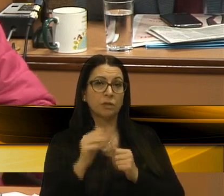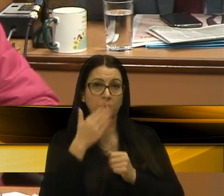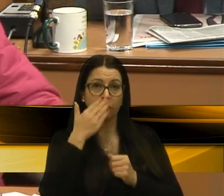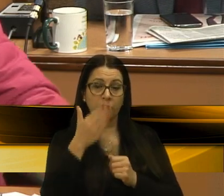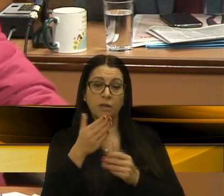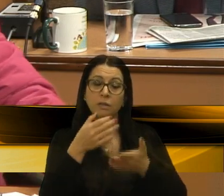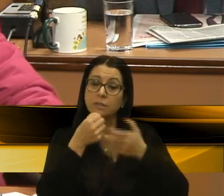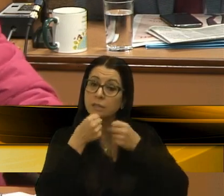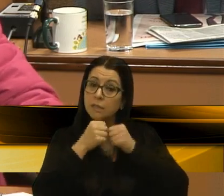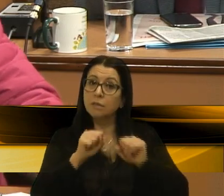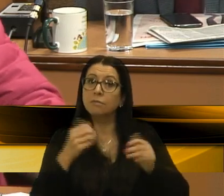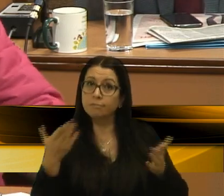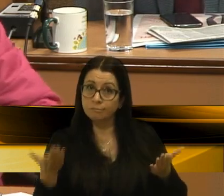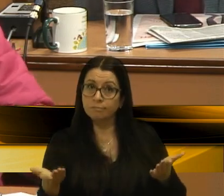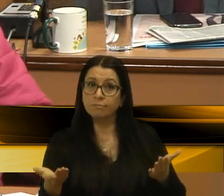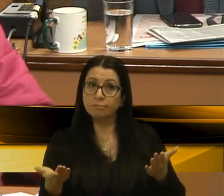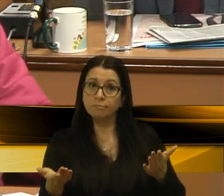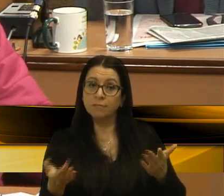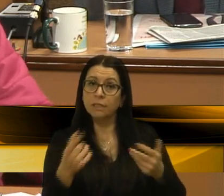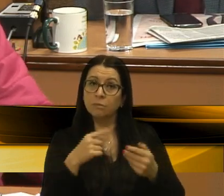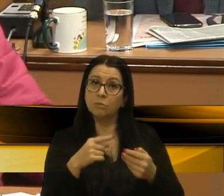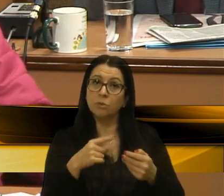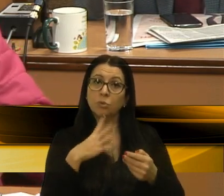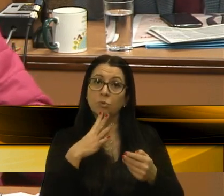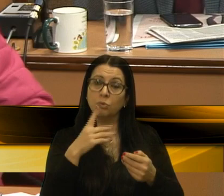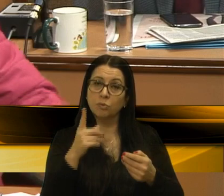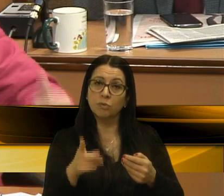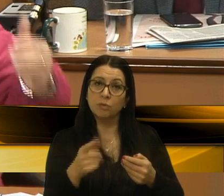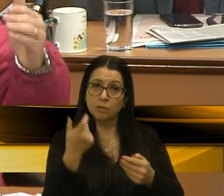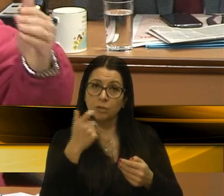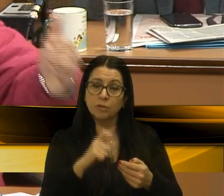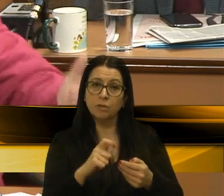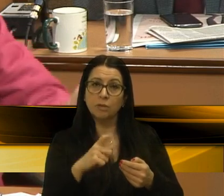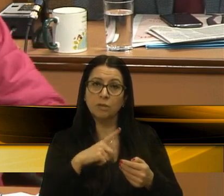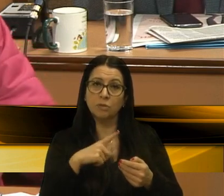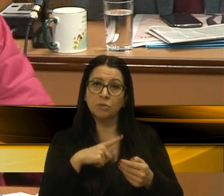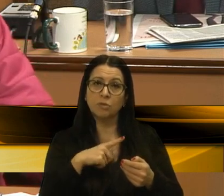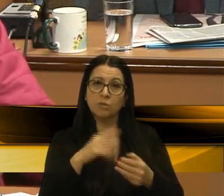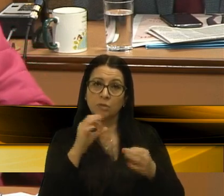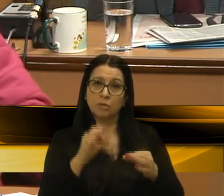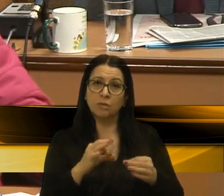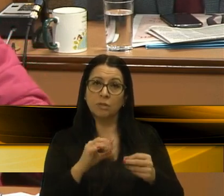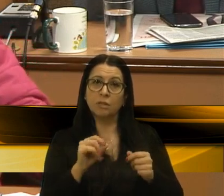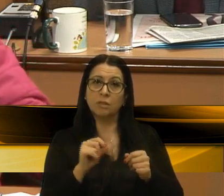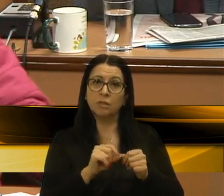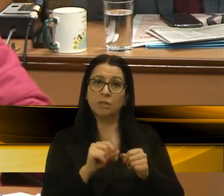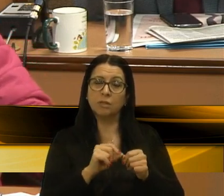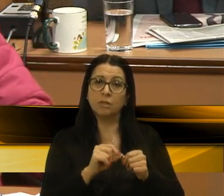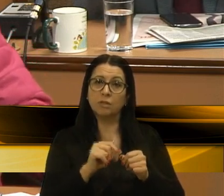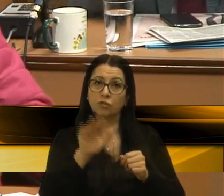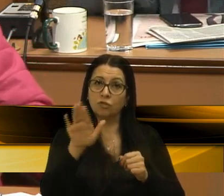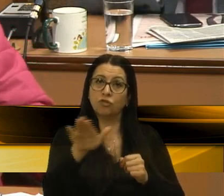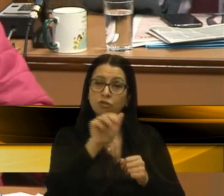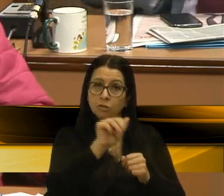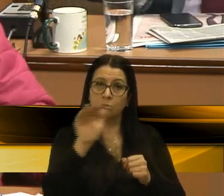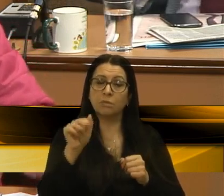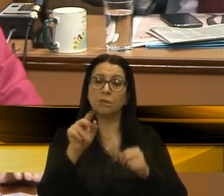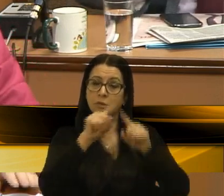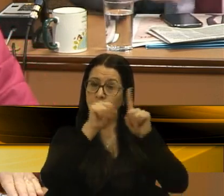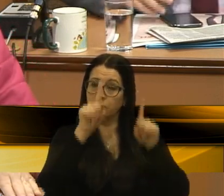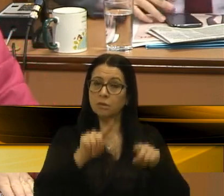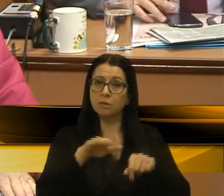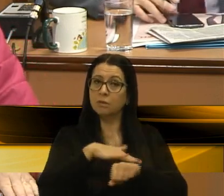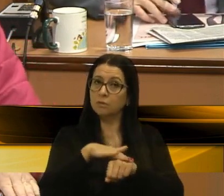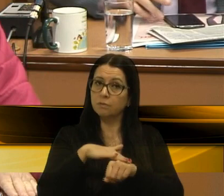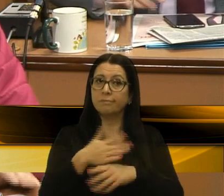pasta, conheço V. Exª, acho que tem condições plenamente de chamar os servidores e